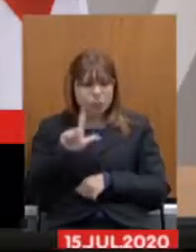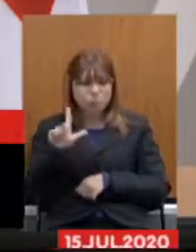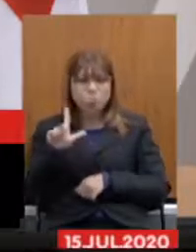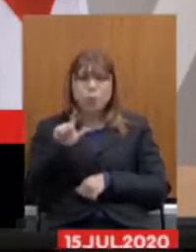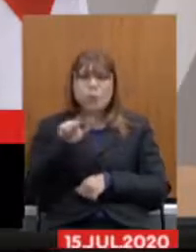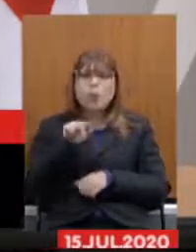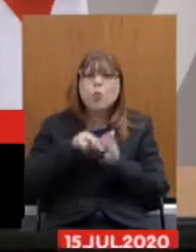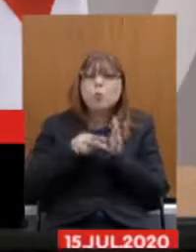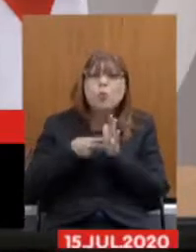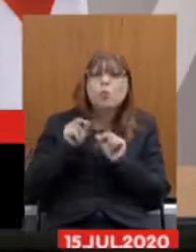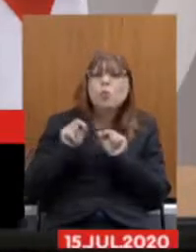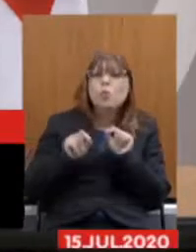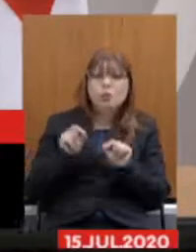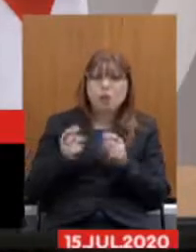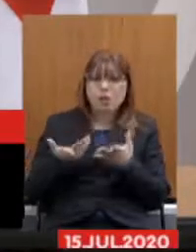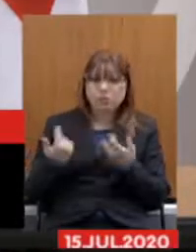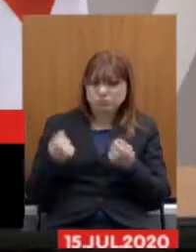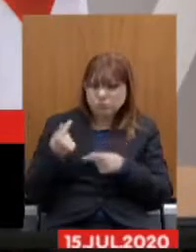trabalhadores da saúde